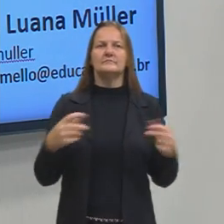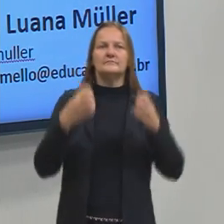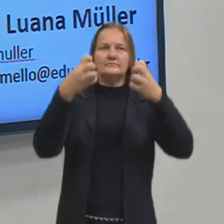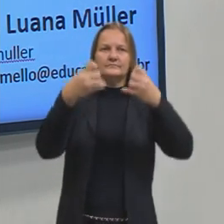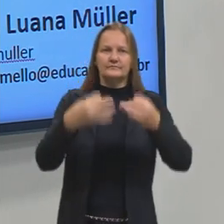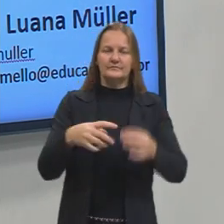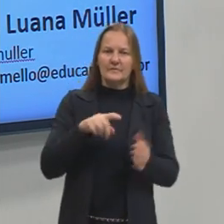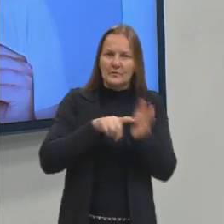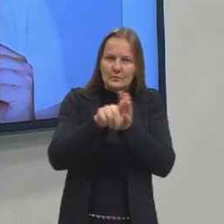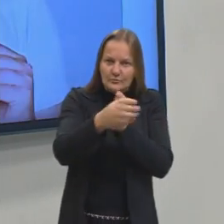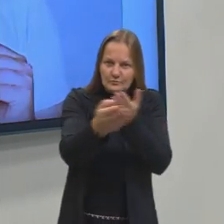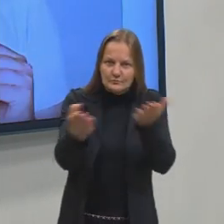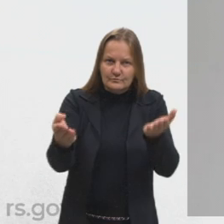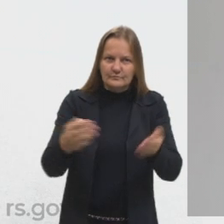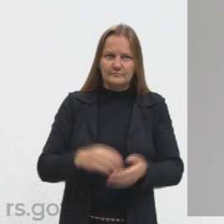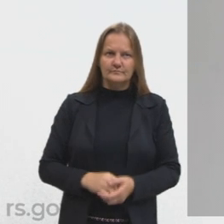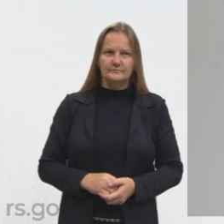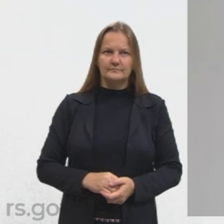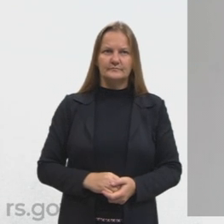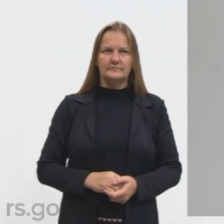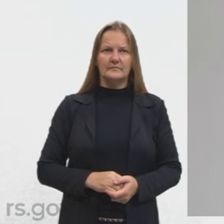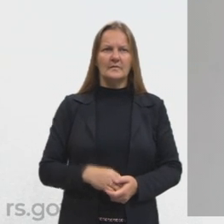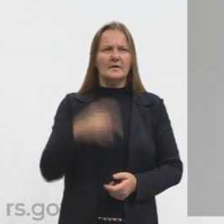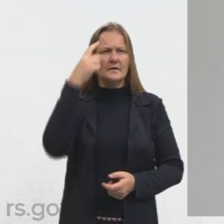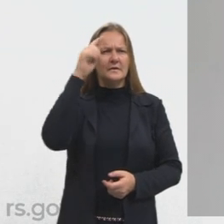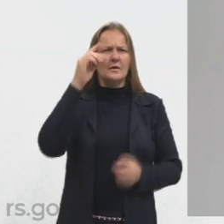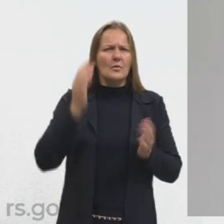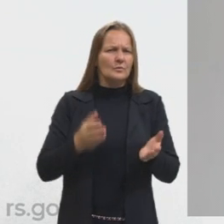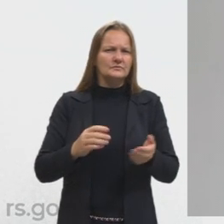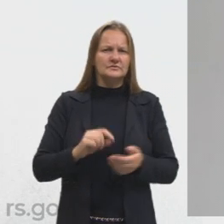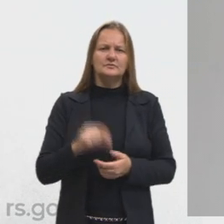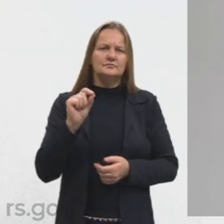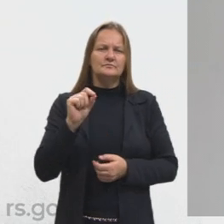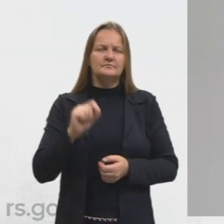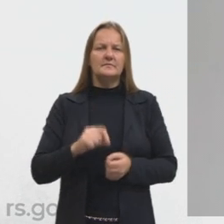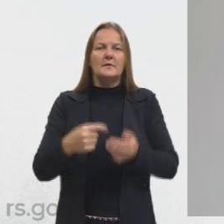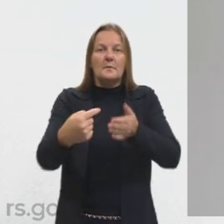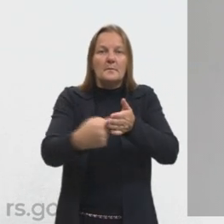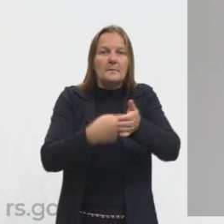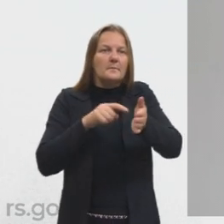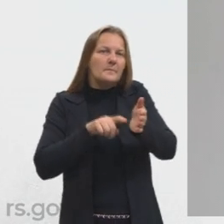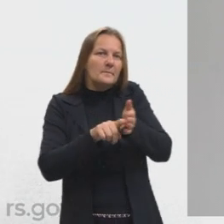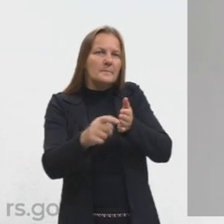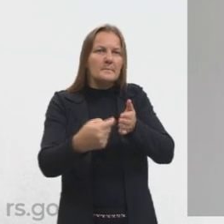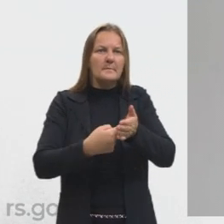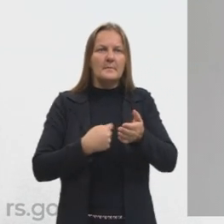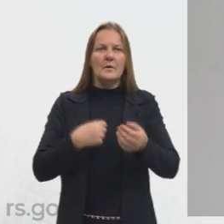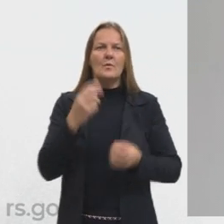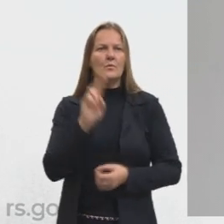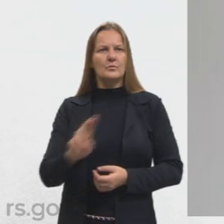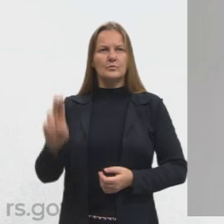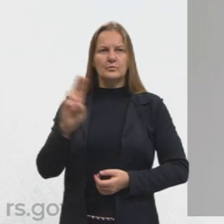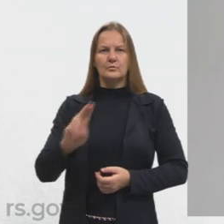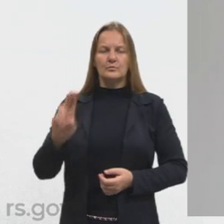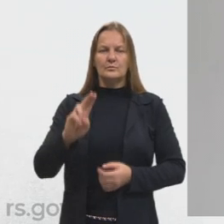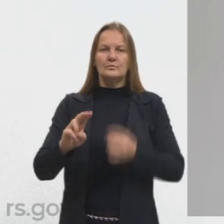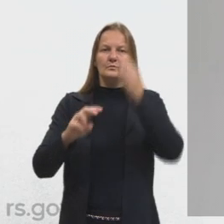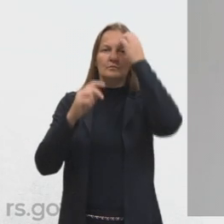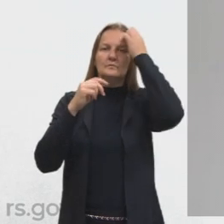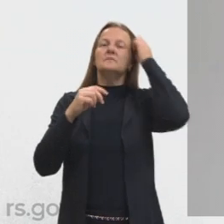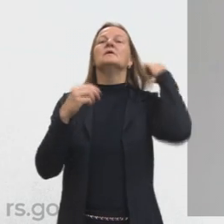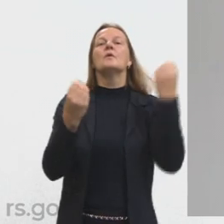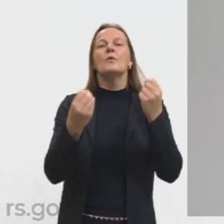um questionamento para vocês. A minha ideia hoje é que a gente se pergunte se a gente usa o sentido